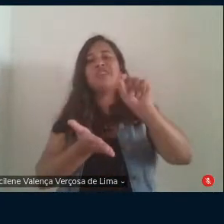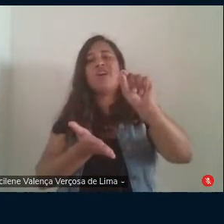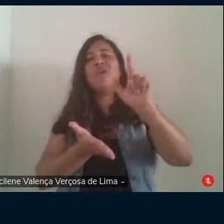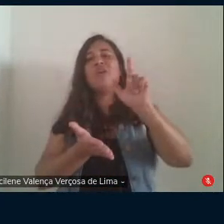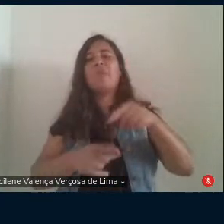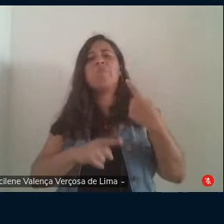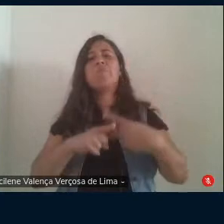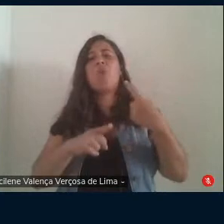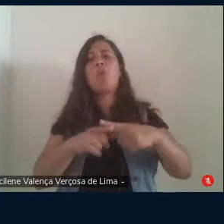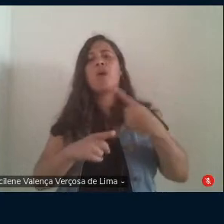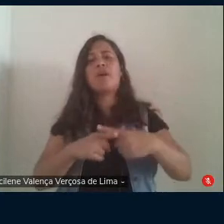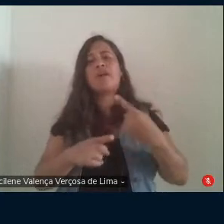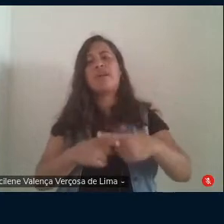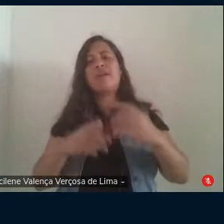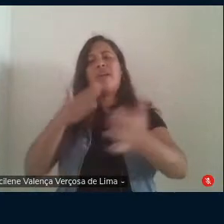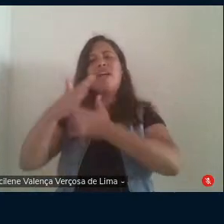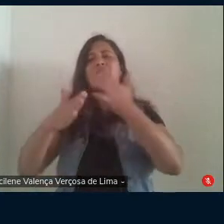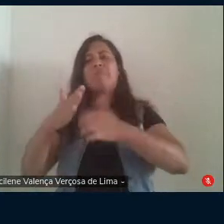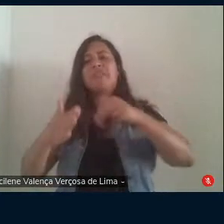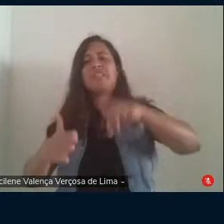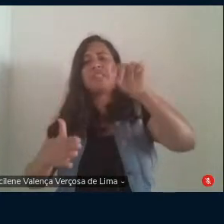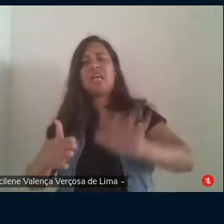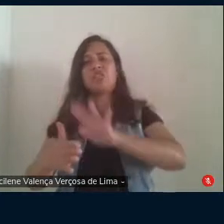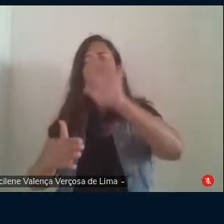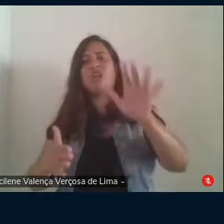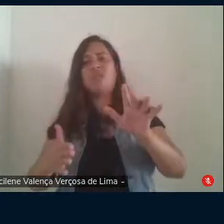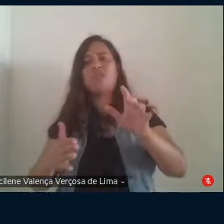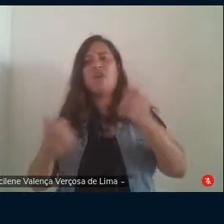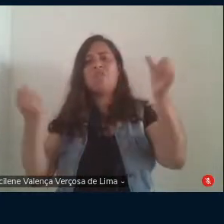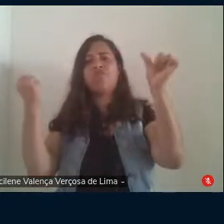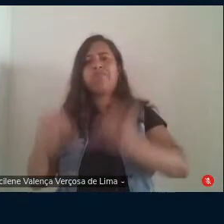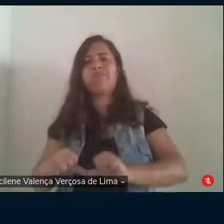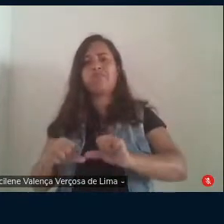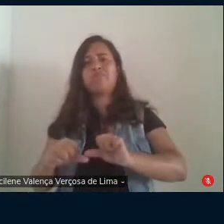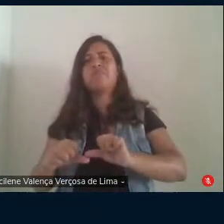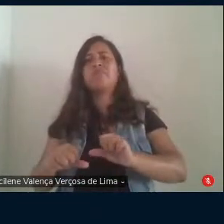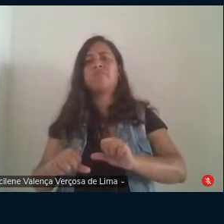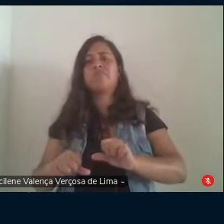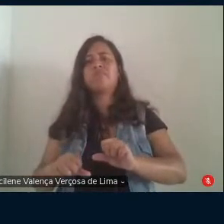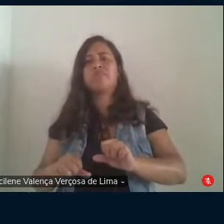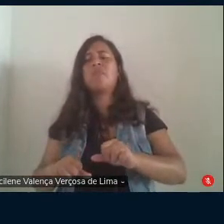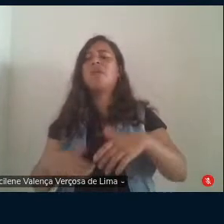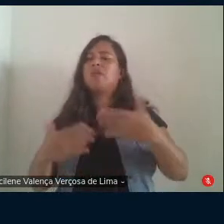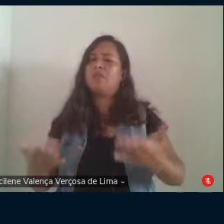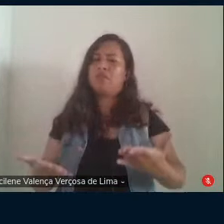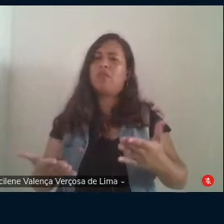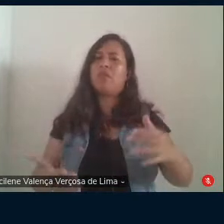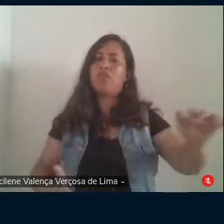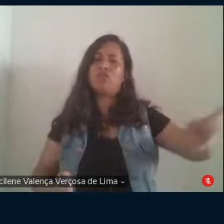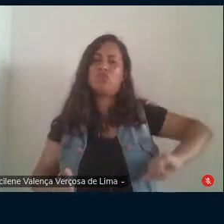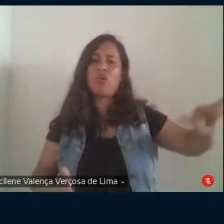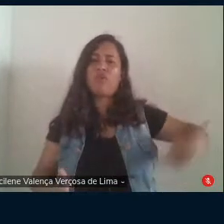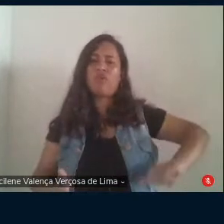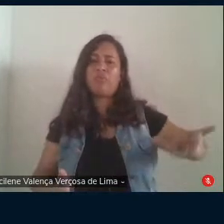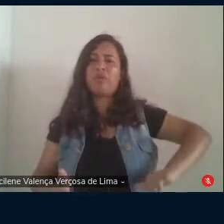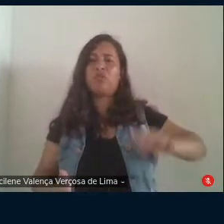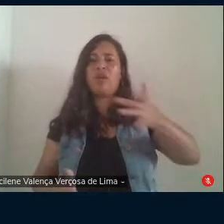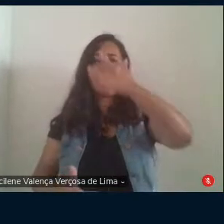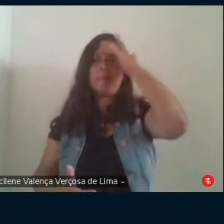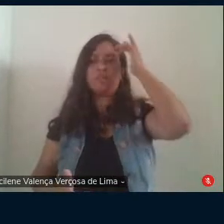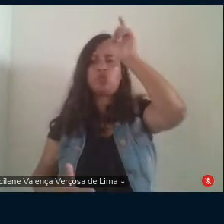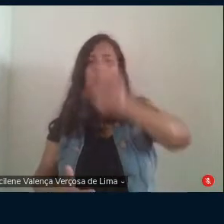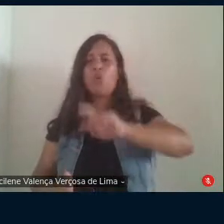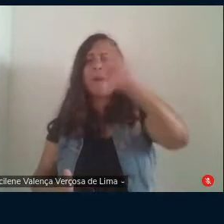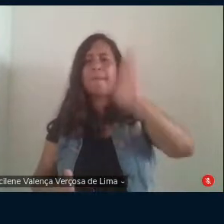porquê de tantas empresas nacionais quebrarem de repente por enquanto o sofrimento de tantos brasileiros e